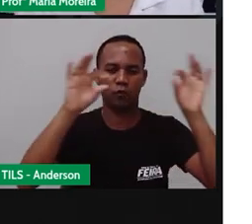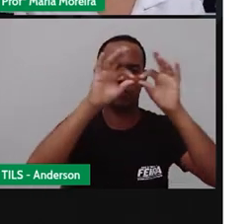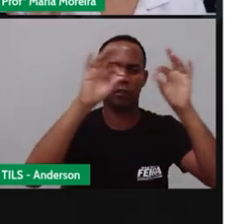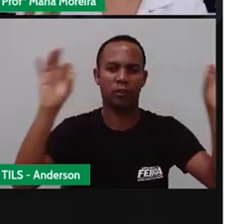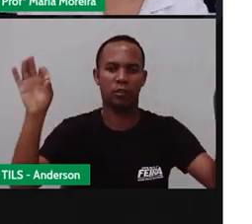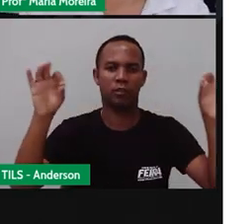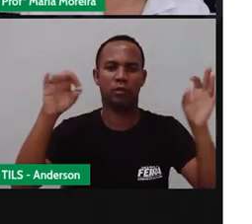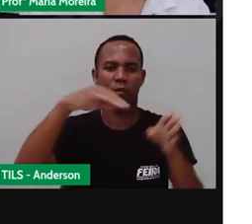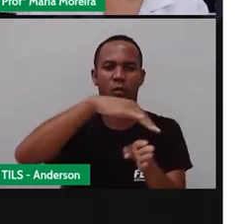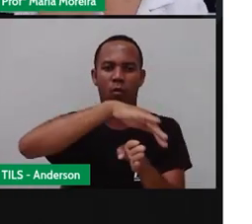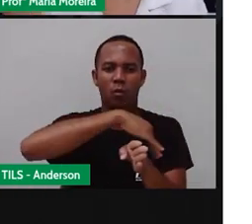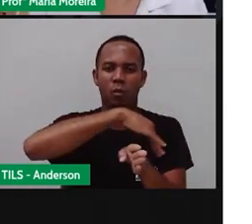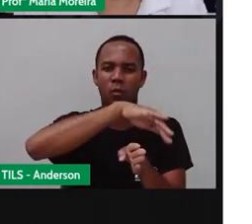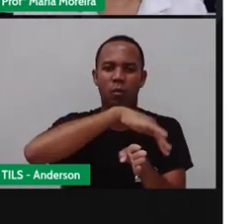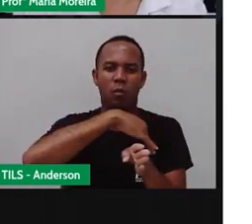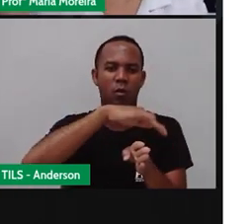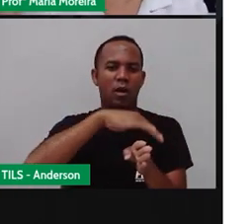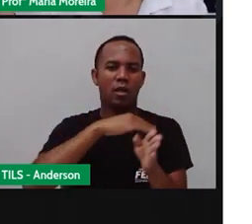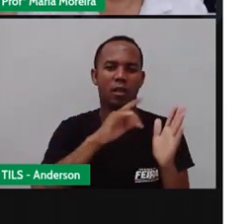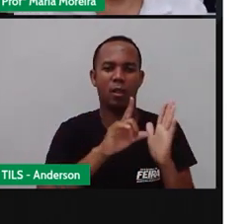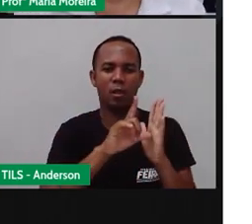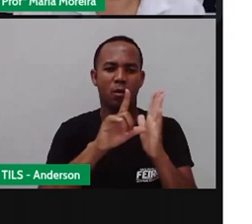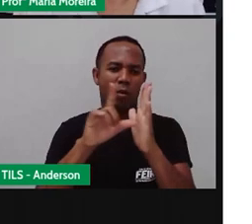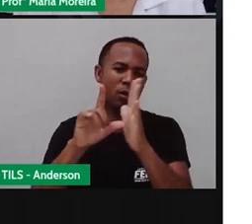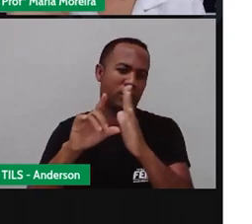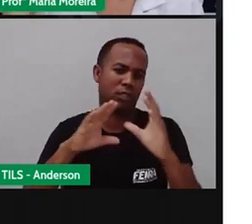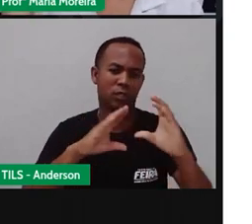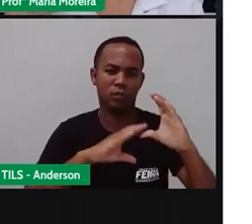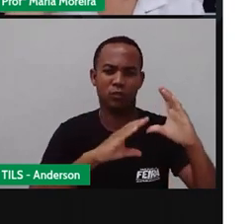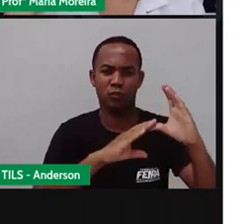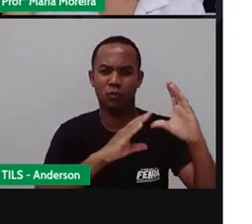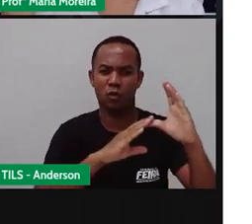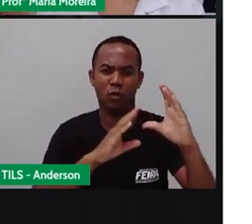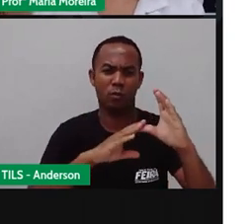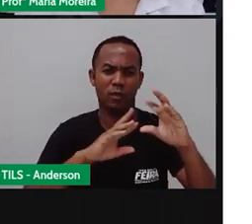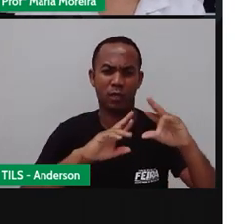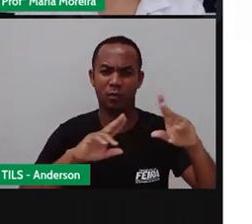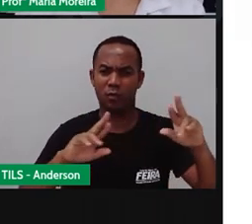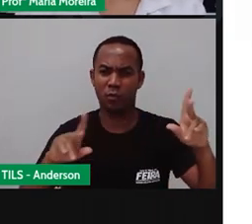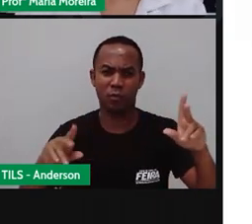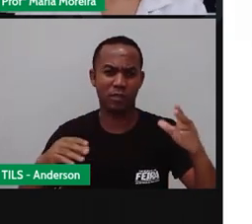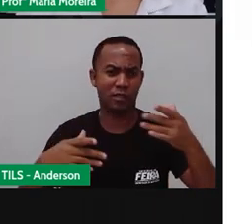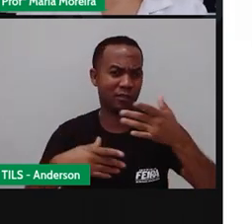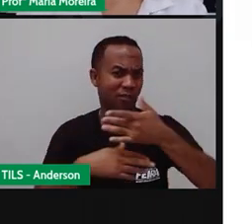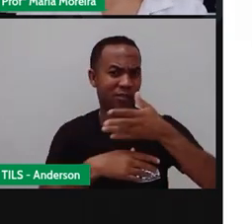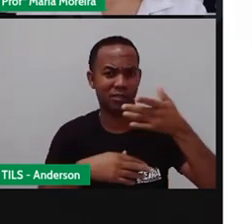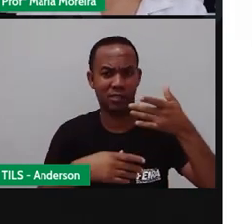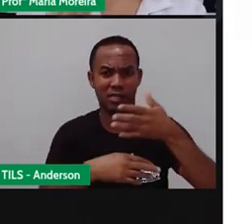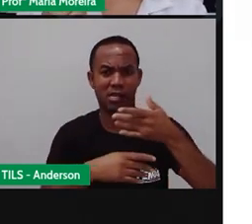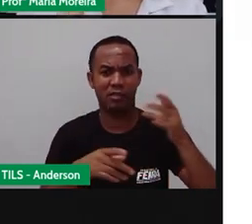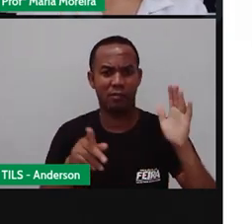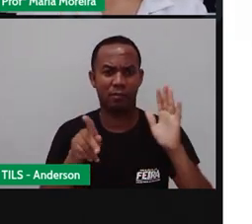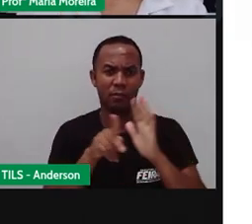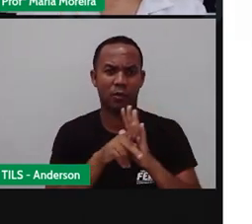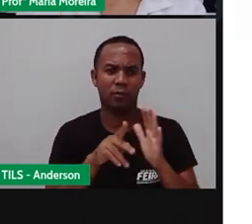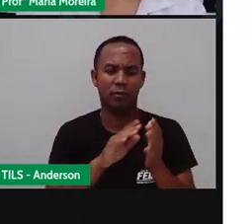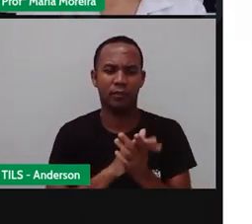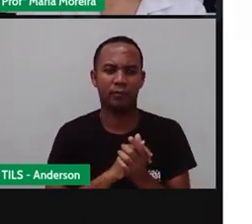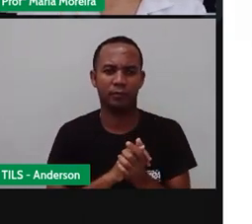trânsito Calçada Loja Shopping center Então isso são características De que? Da cidade